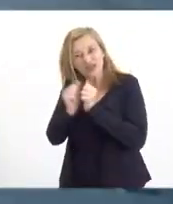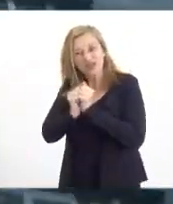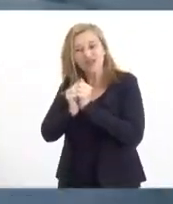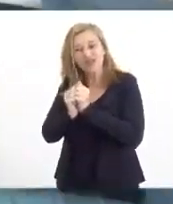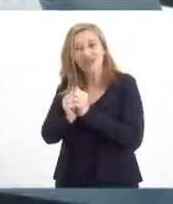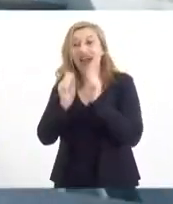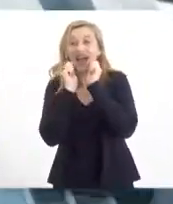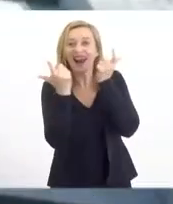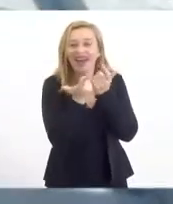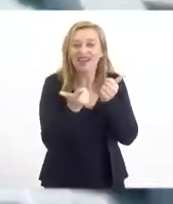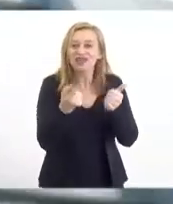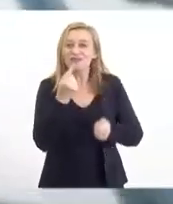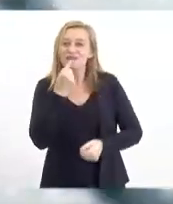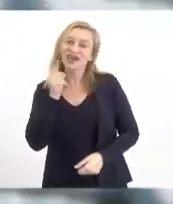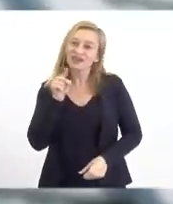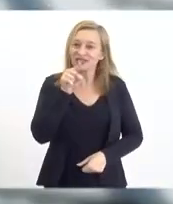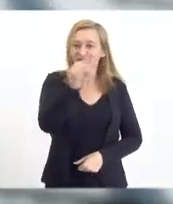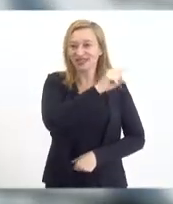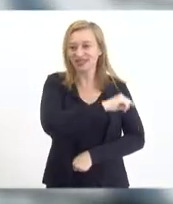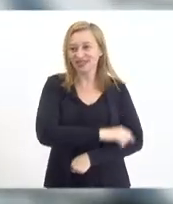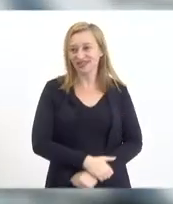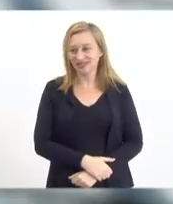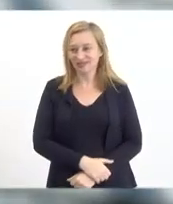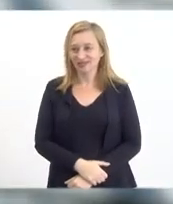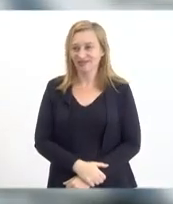Alerje Mais Perto de Você!